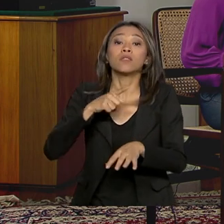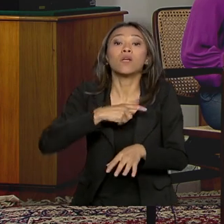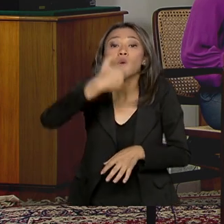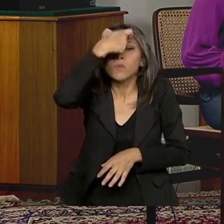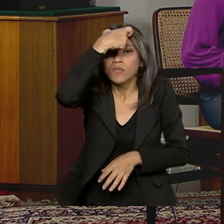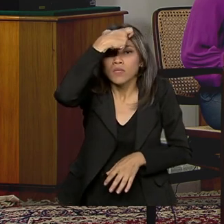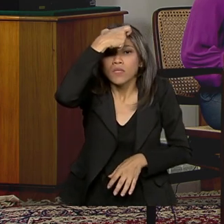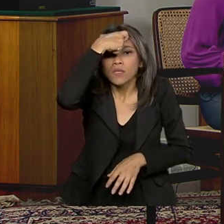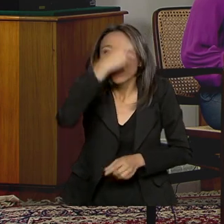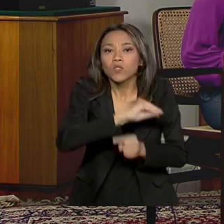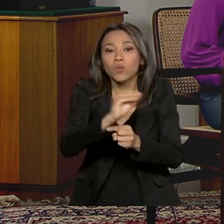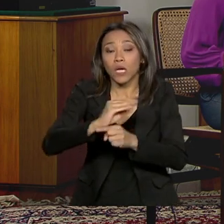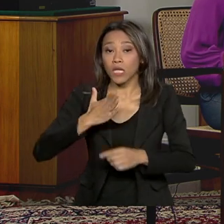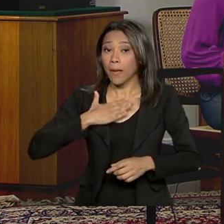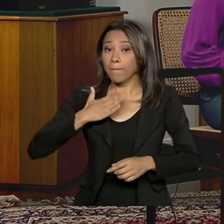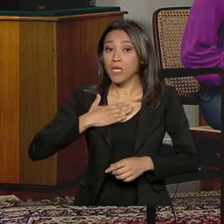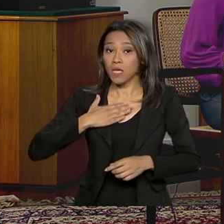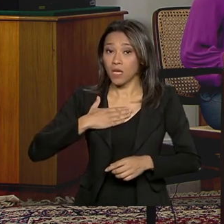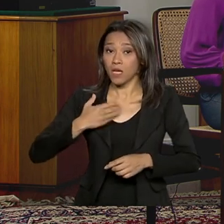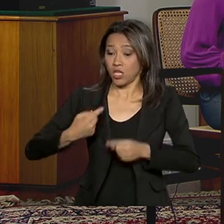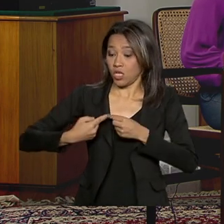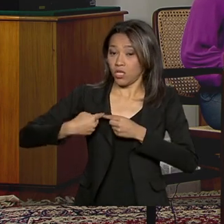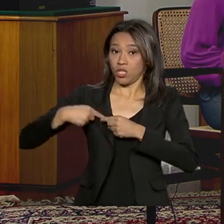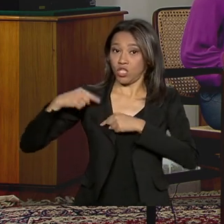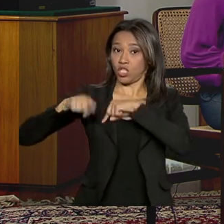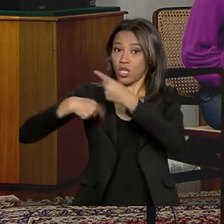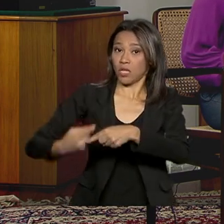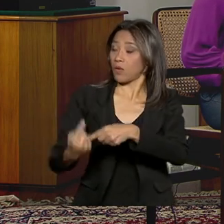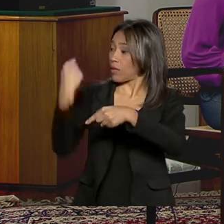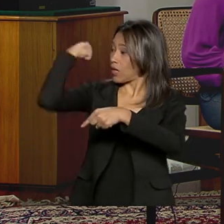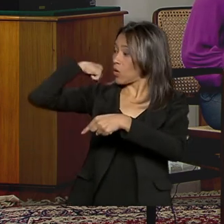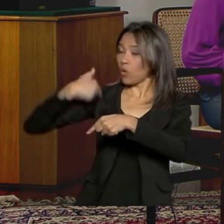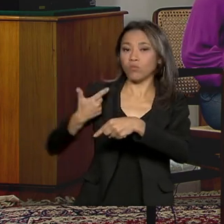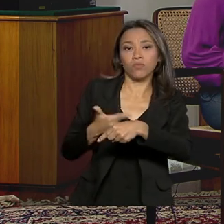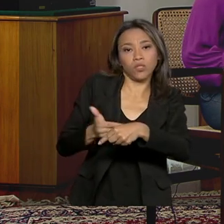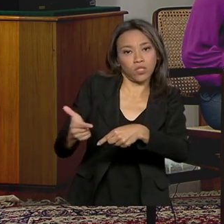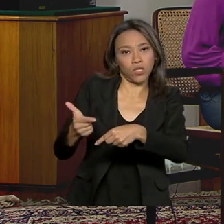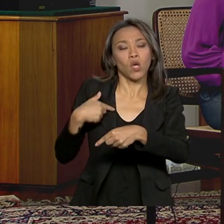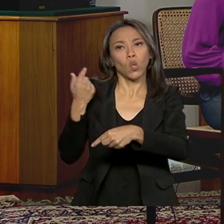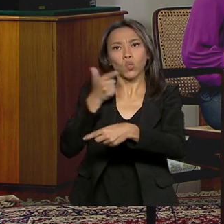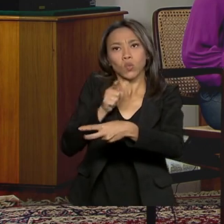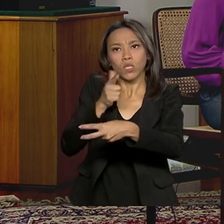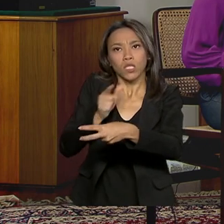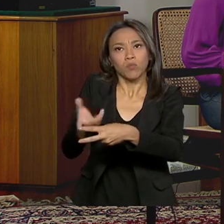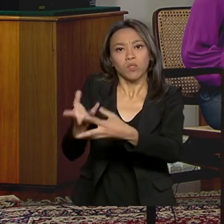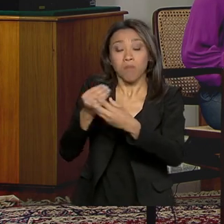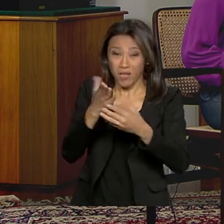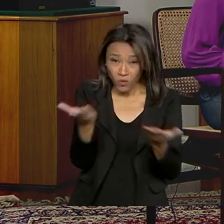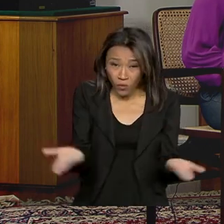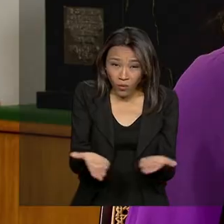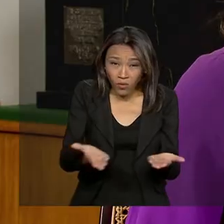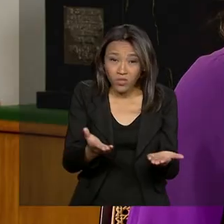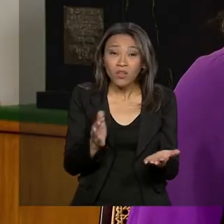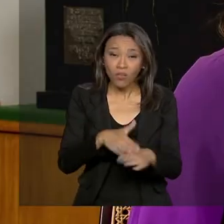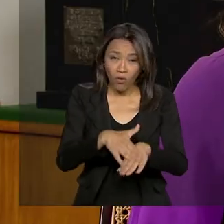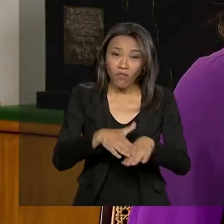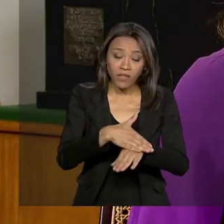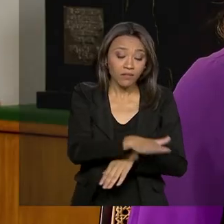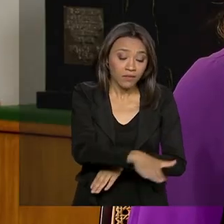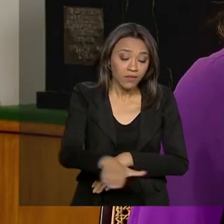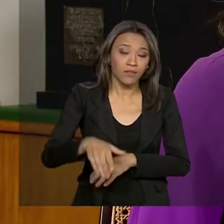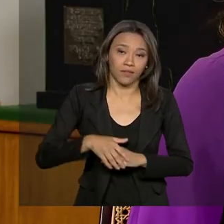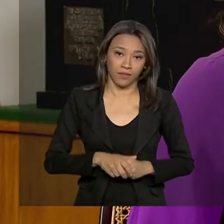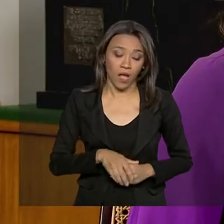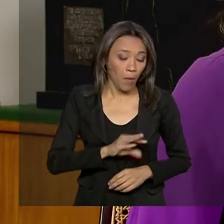que a minha geração, por exemplo, não tinha nenhuma. Ganhamos um pouco ao longo do tempo. Mas você conversa com as crianças de hoje... Já é bem